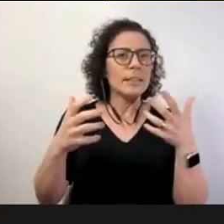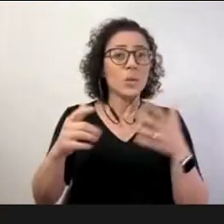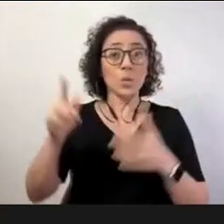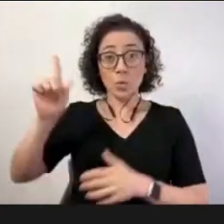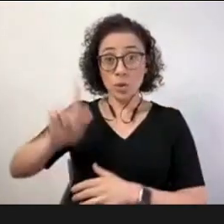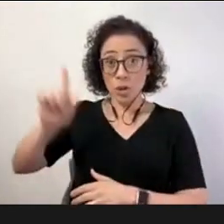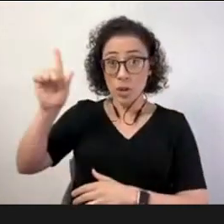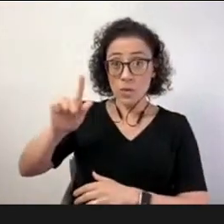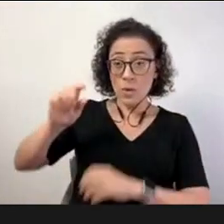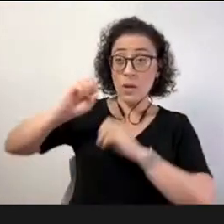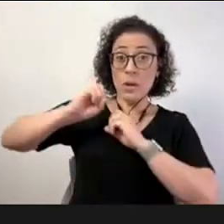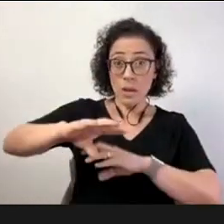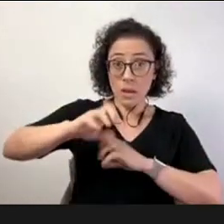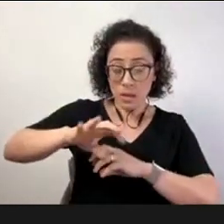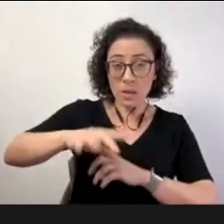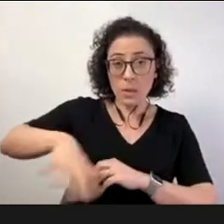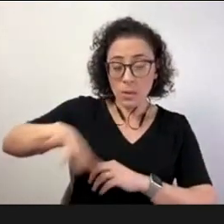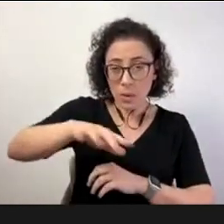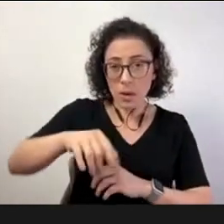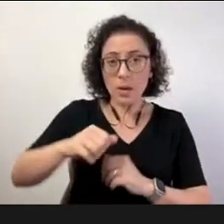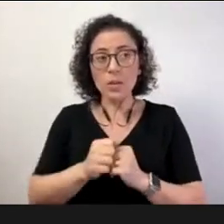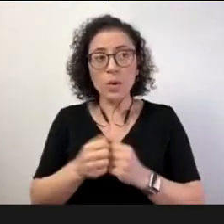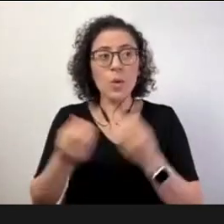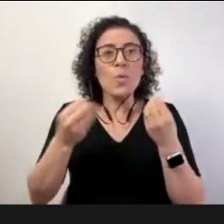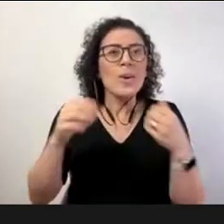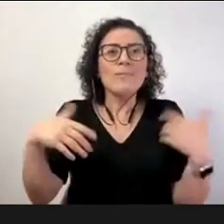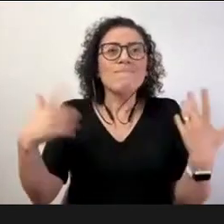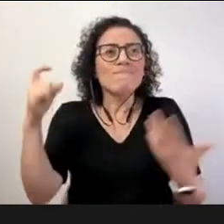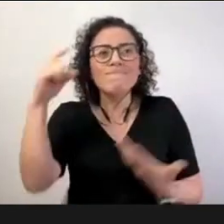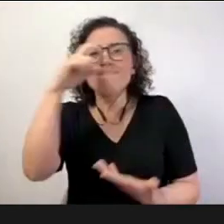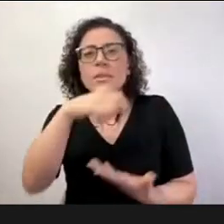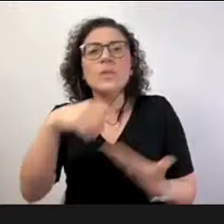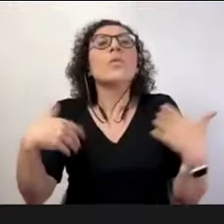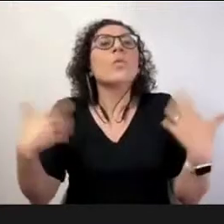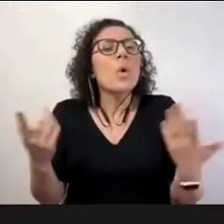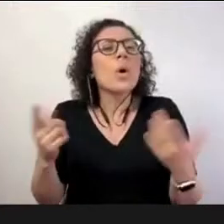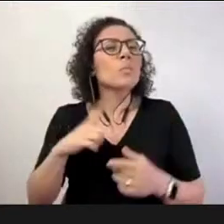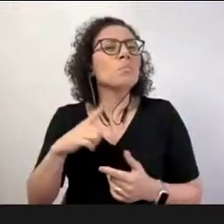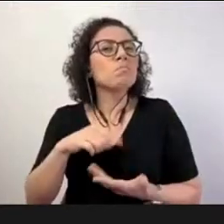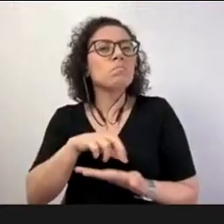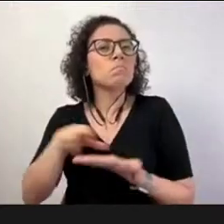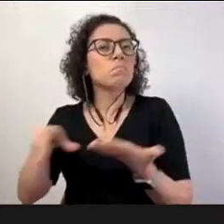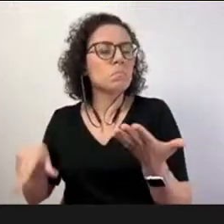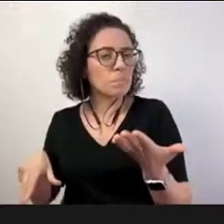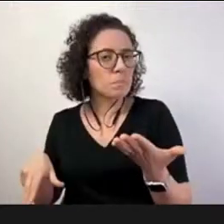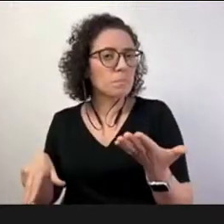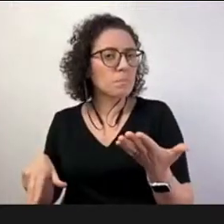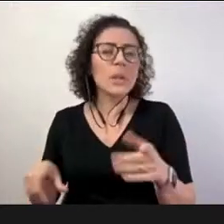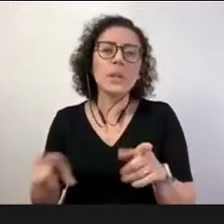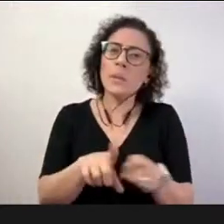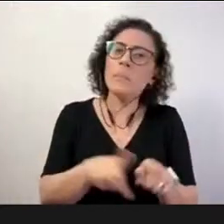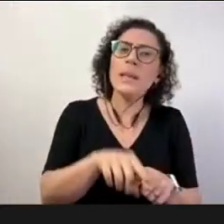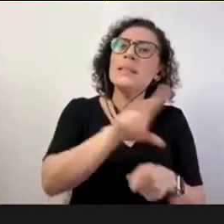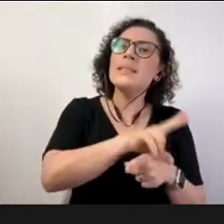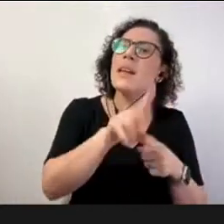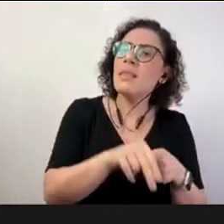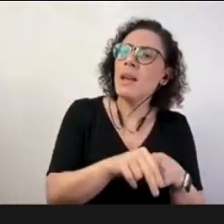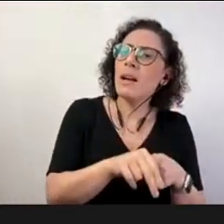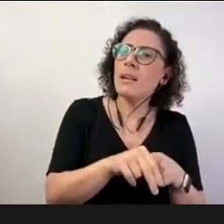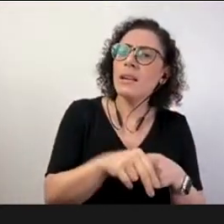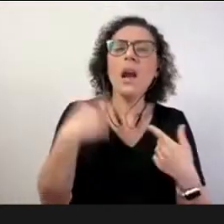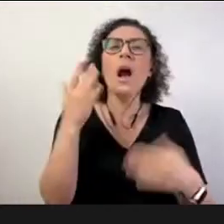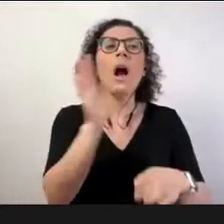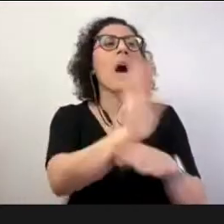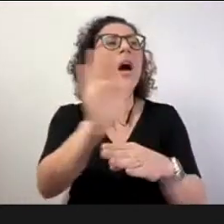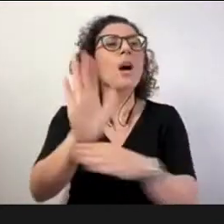educadores em seus contextos de trabalho? E o Senac? O que tem feito visando a formação continuada